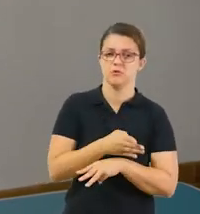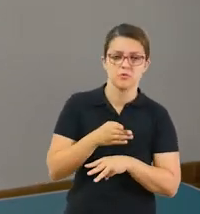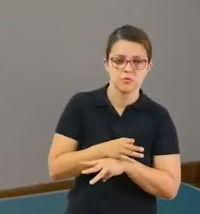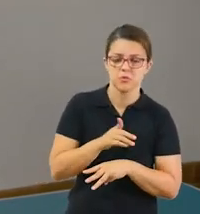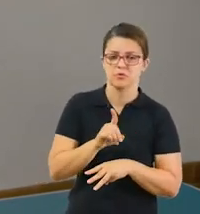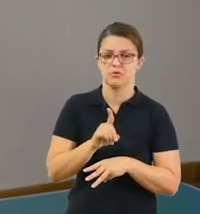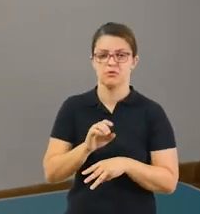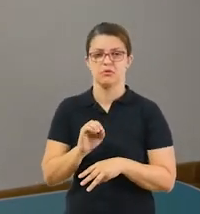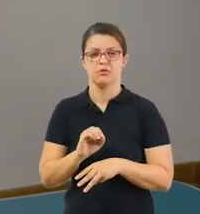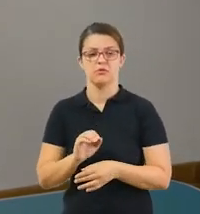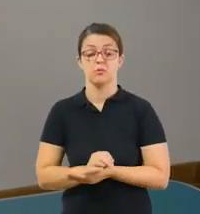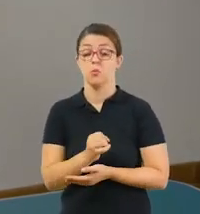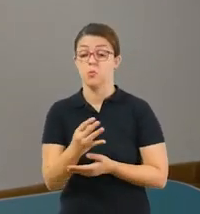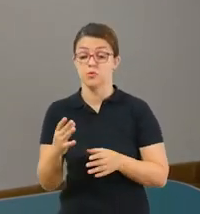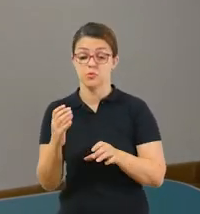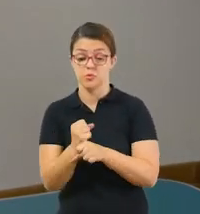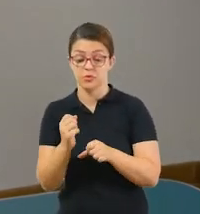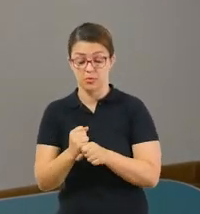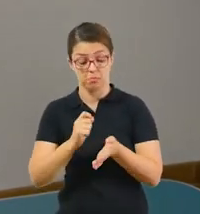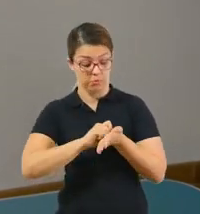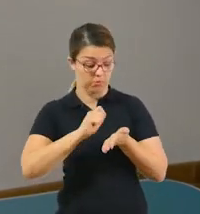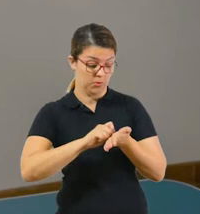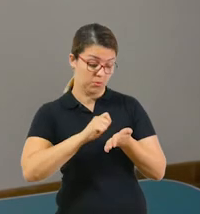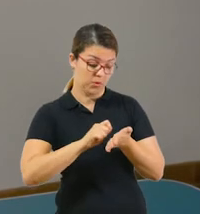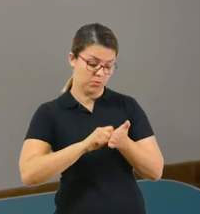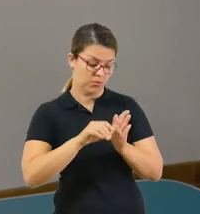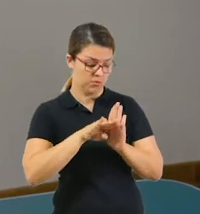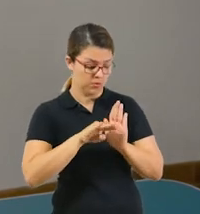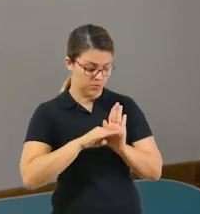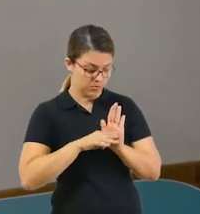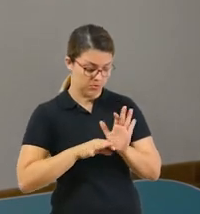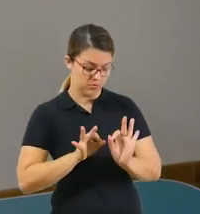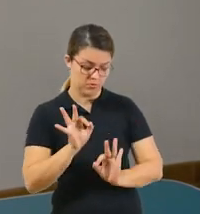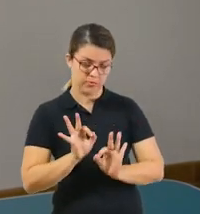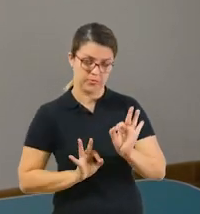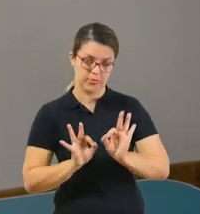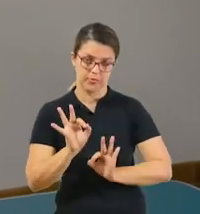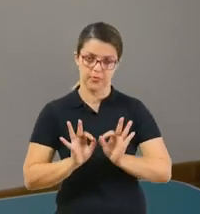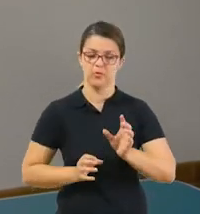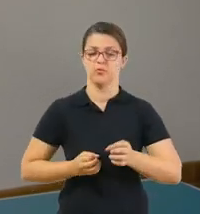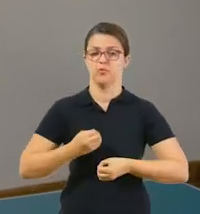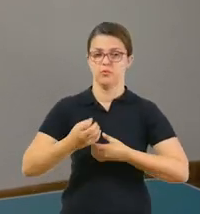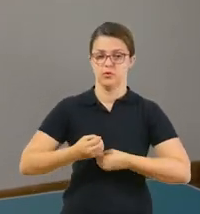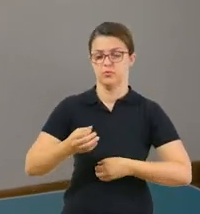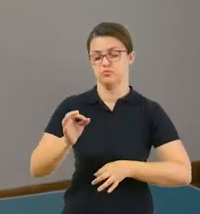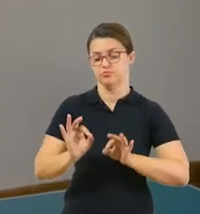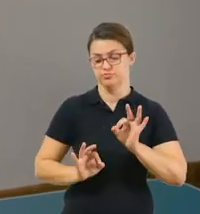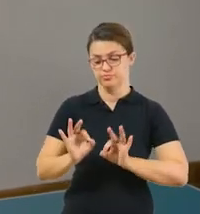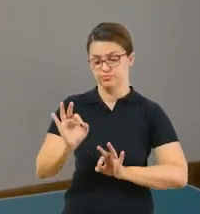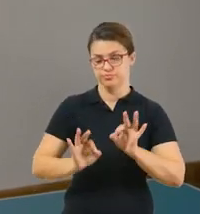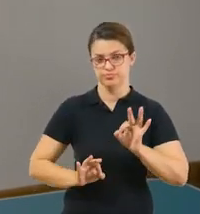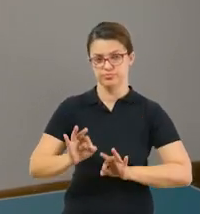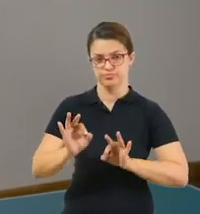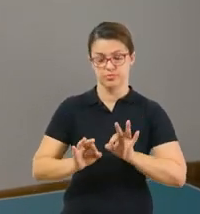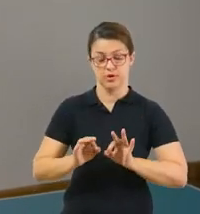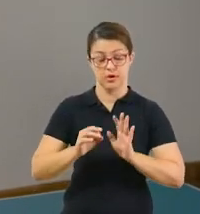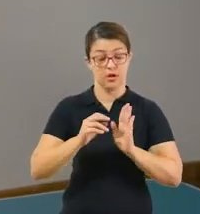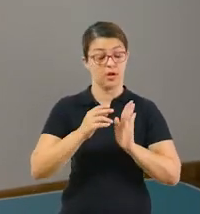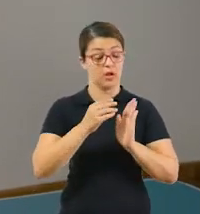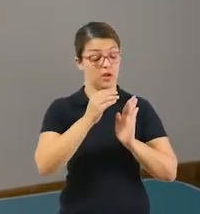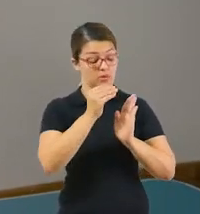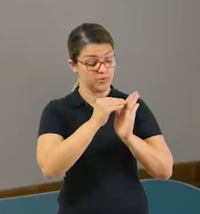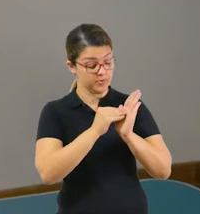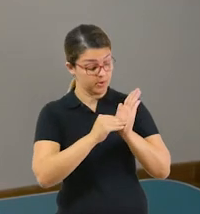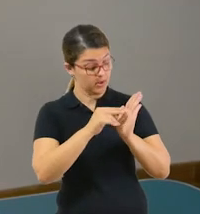quantos são ao total. Vão anotando na lateral, vão marcando todas as informações, para que isso depois auxilie vocês a fazer com mais